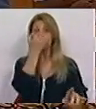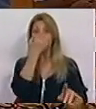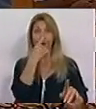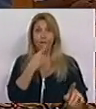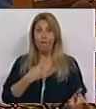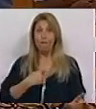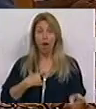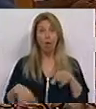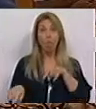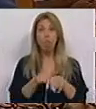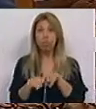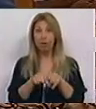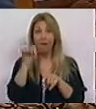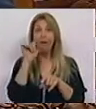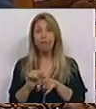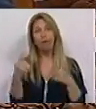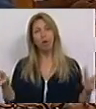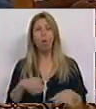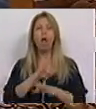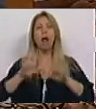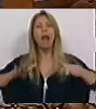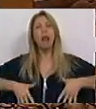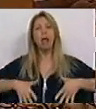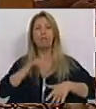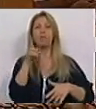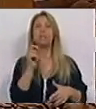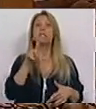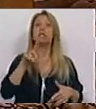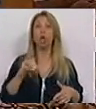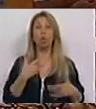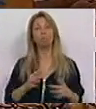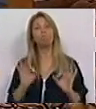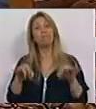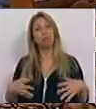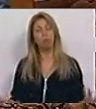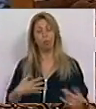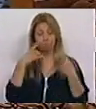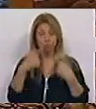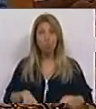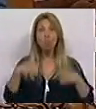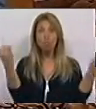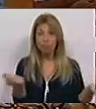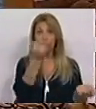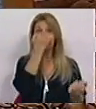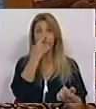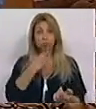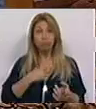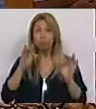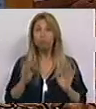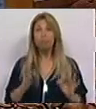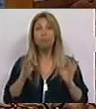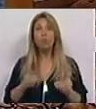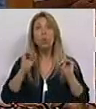está em greve de zelo. Terminou. Os sinais do fracasso começaram com as demissões de dois ministros